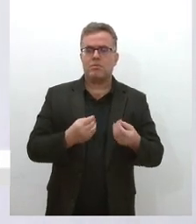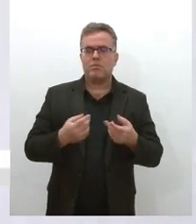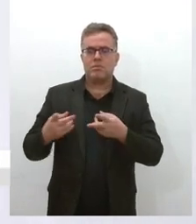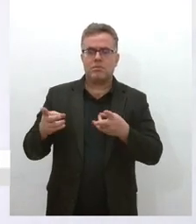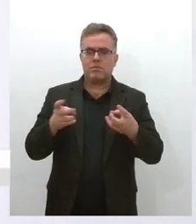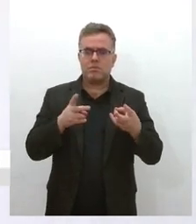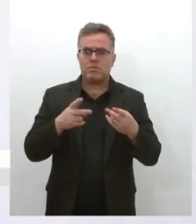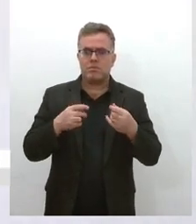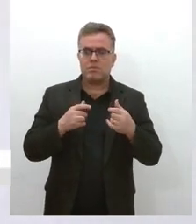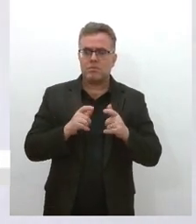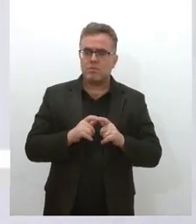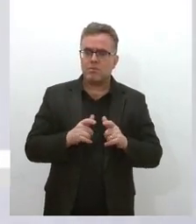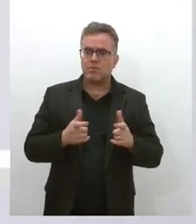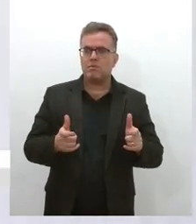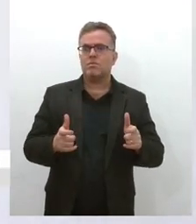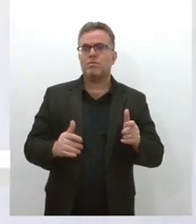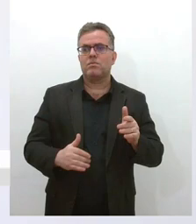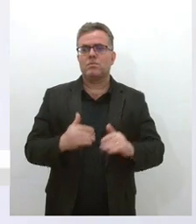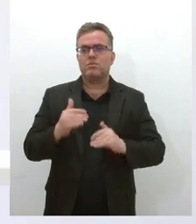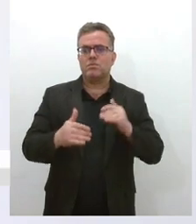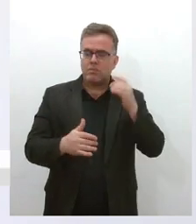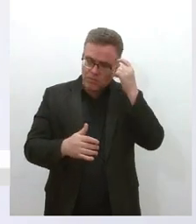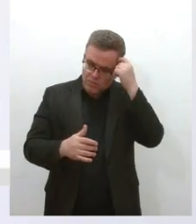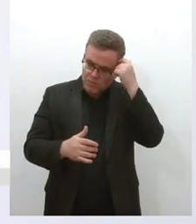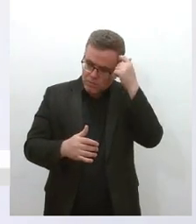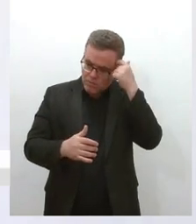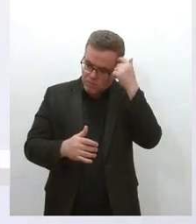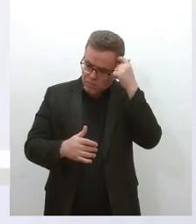crescimento da nossa,